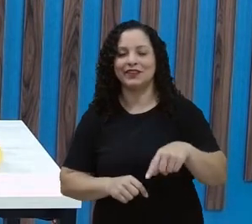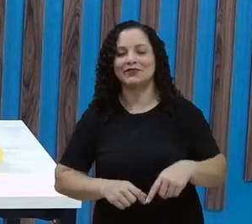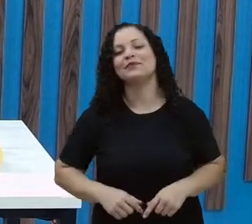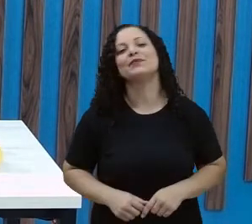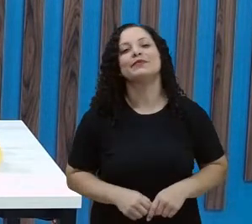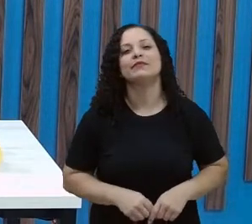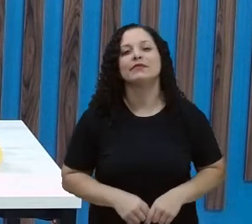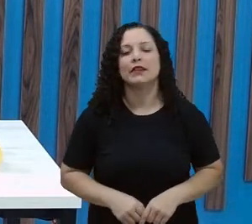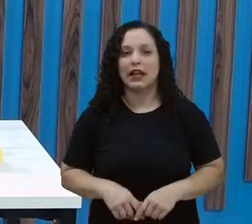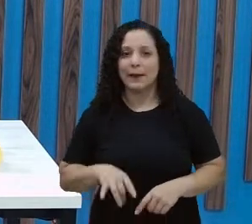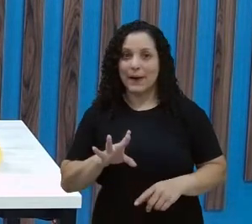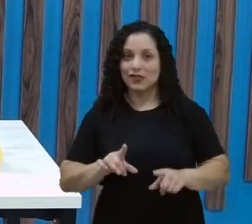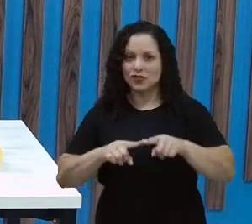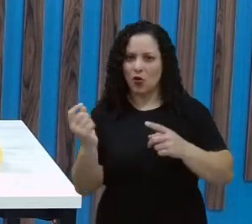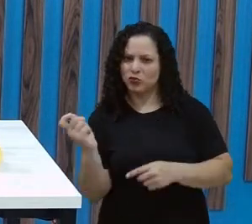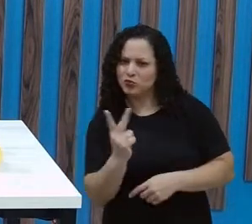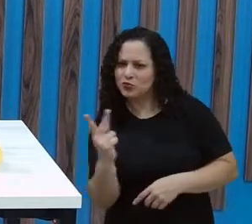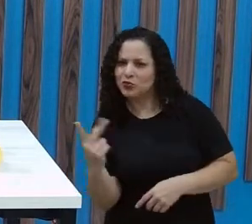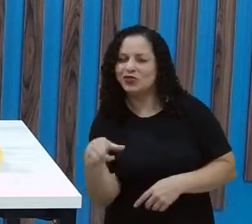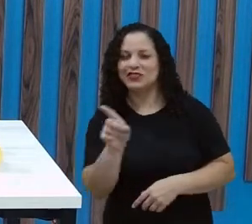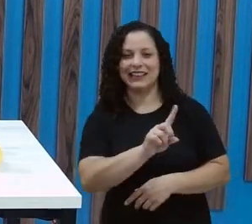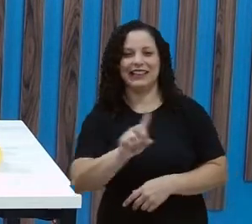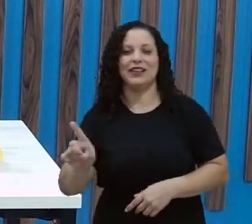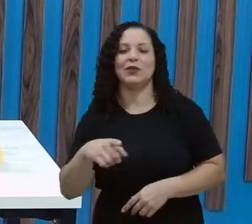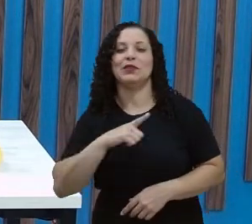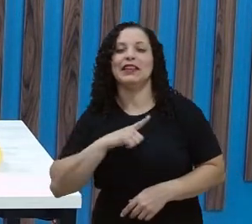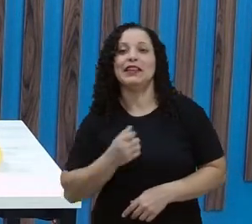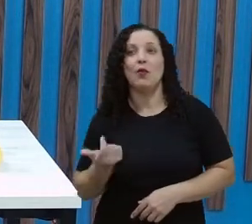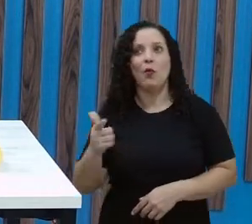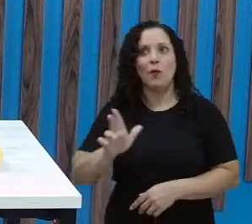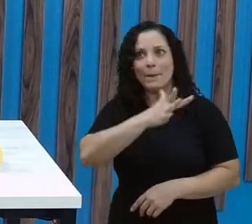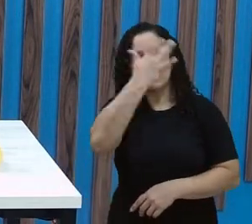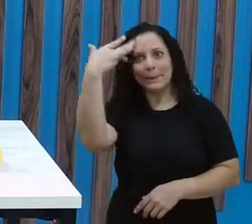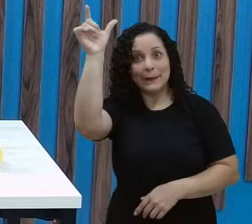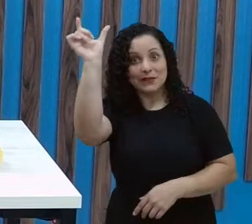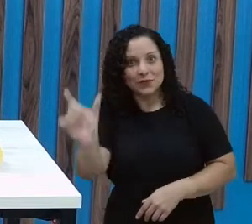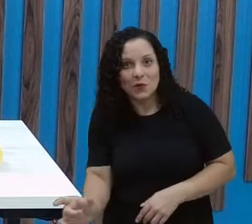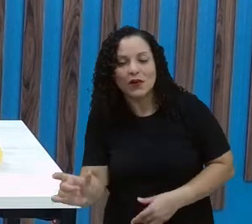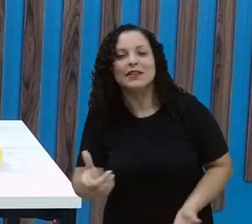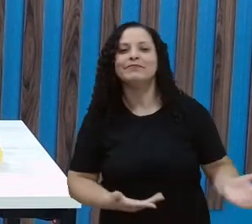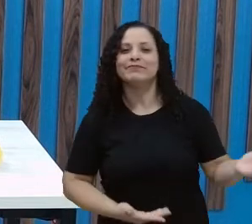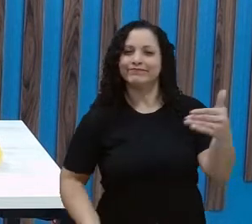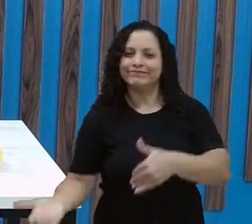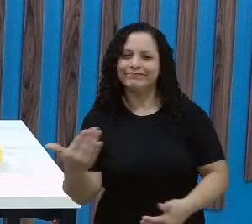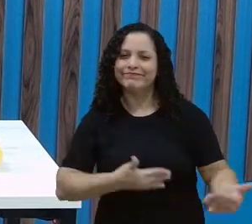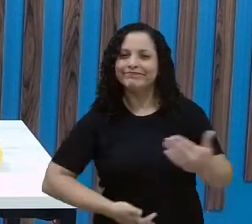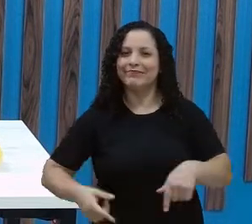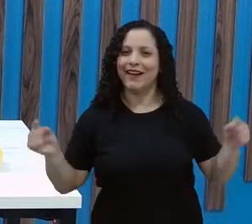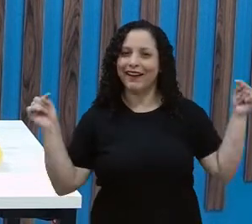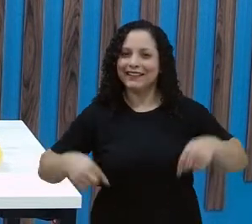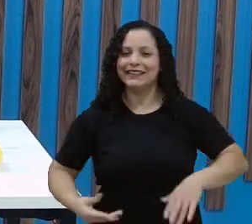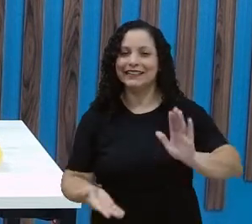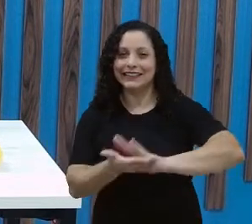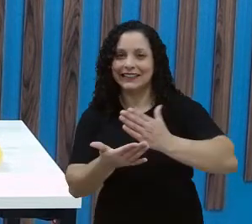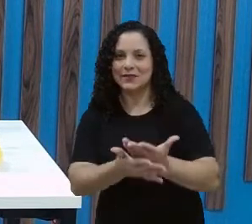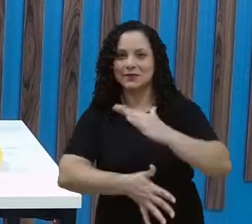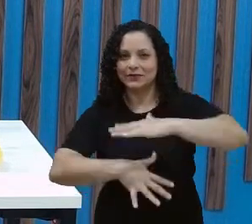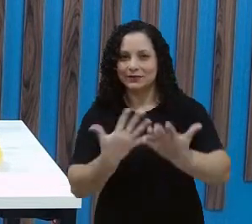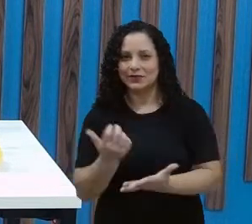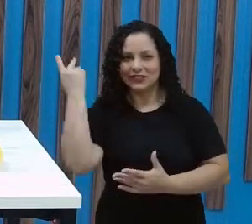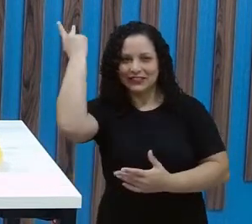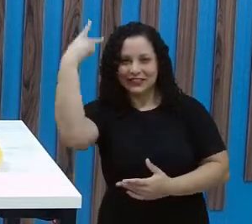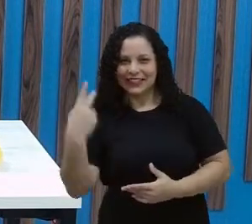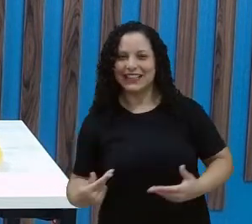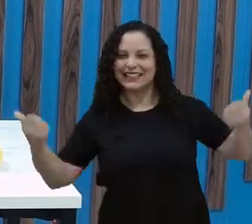professora Iris estamos sós, certo? Tem alguém que está deixando a nossa aula mais acessível, é a intérprete de Libras, Kézia